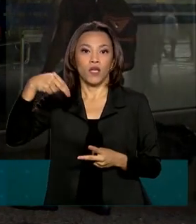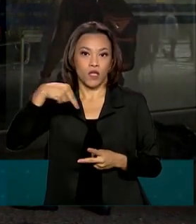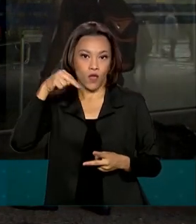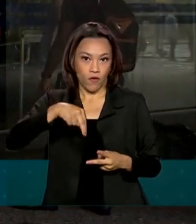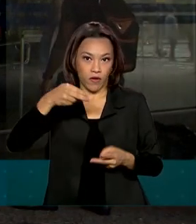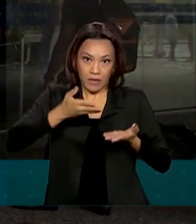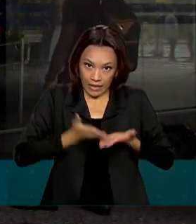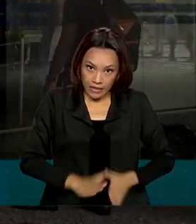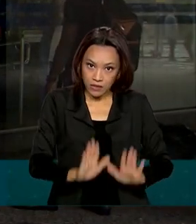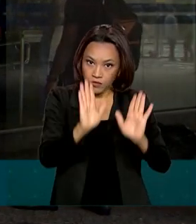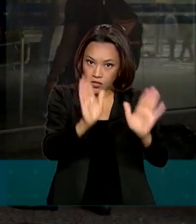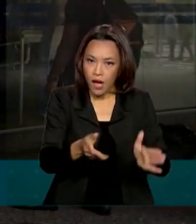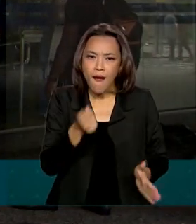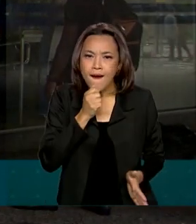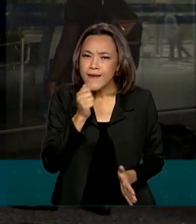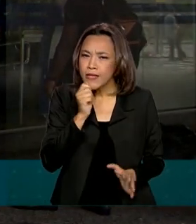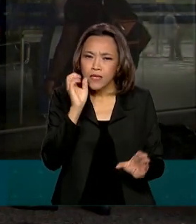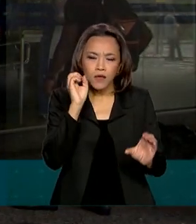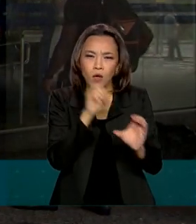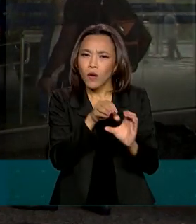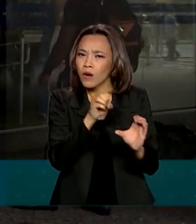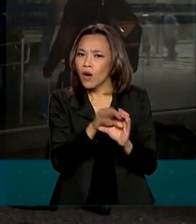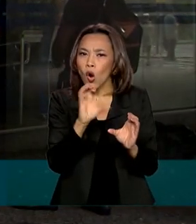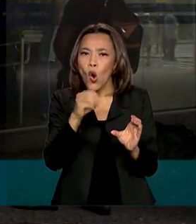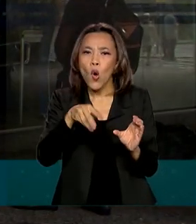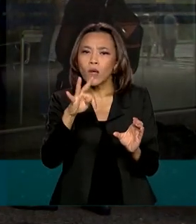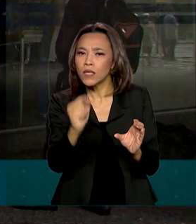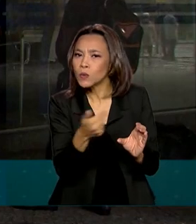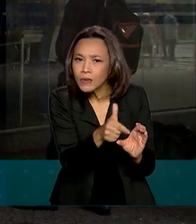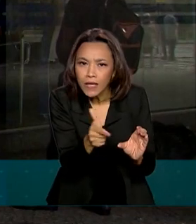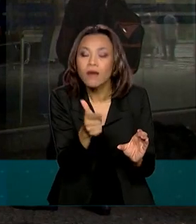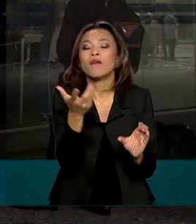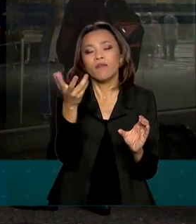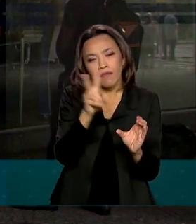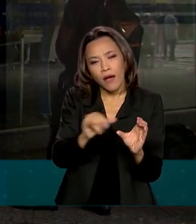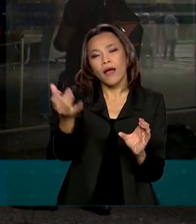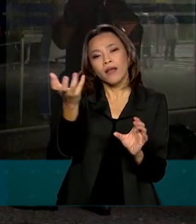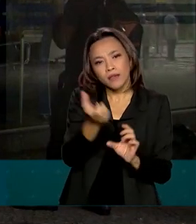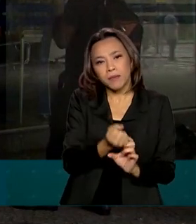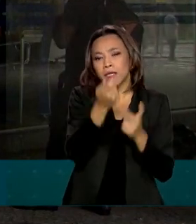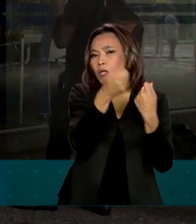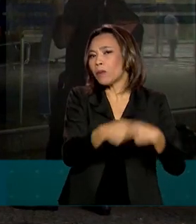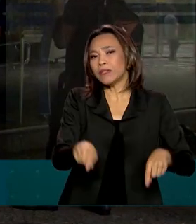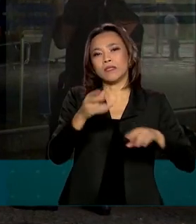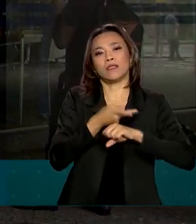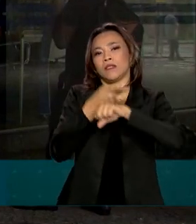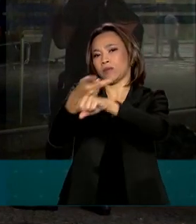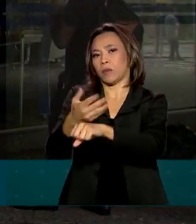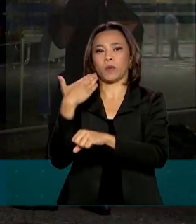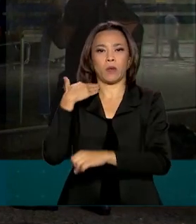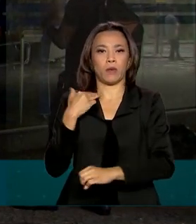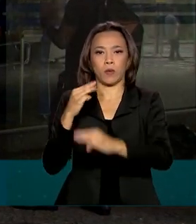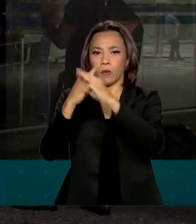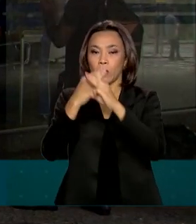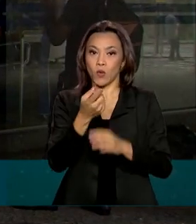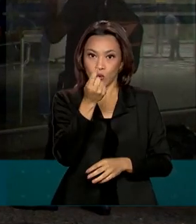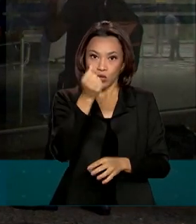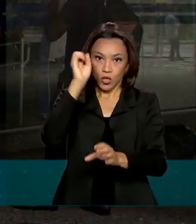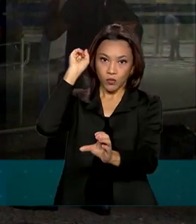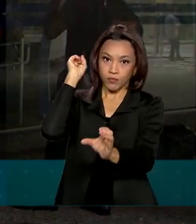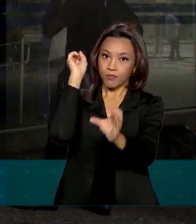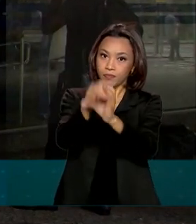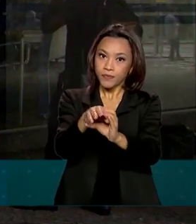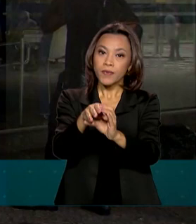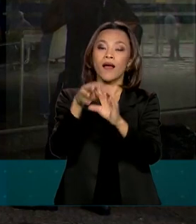Mesmo quem não tem conta na Caixa Econômica vai poder receber o benefício sem ter que ir a uma agência. O depósito será